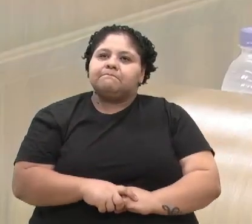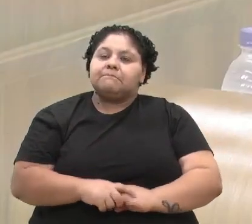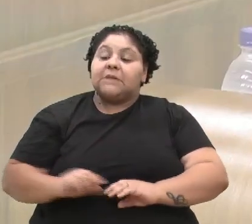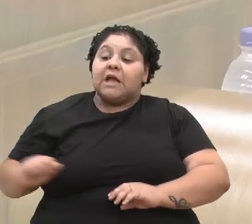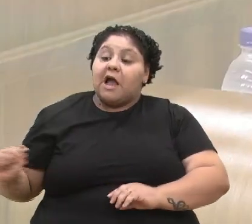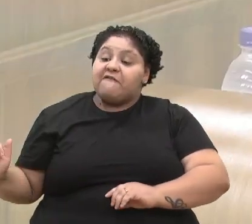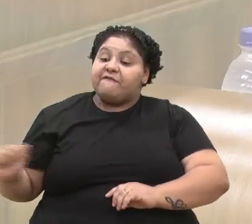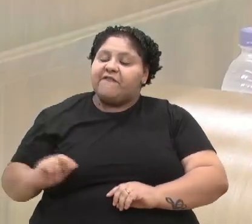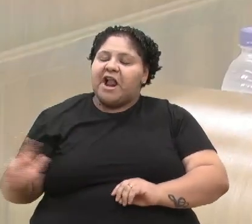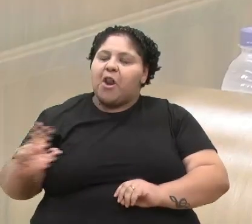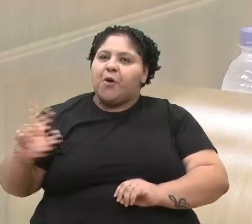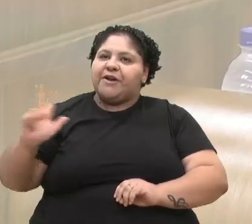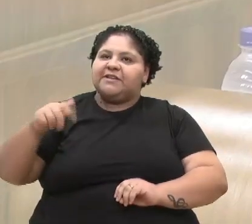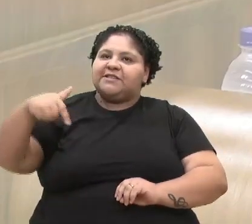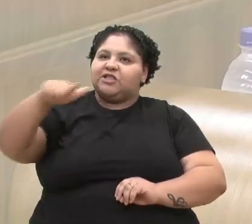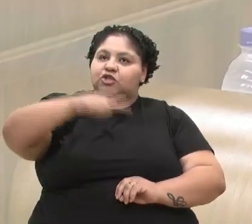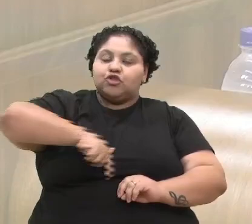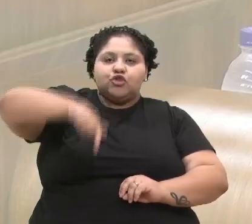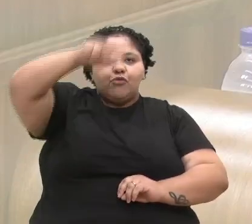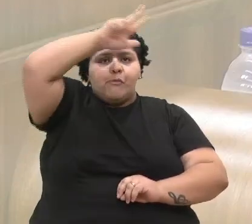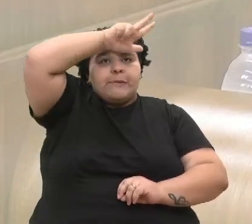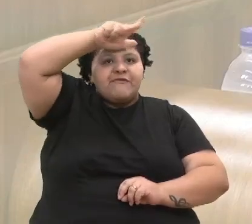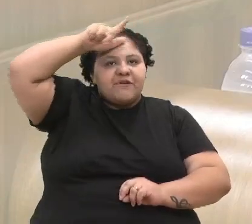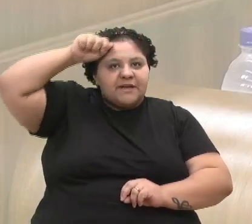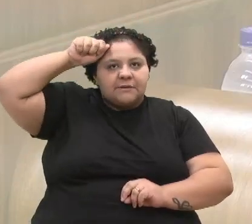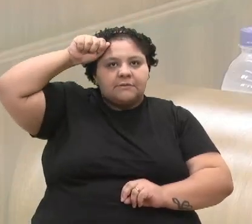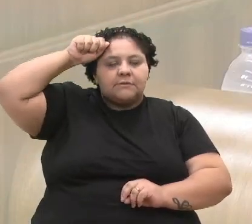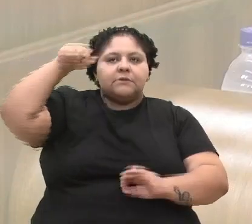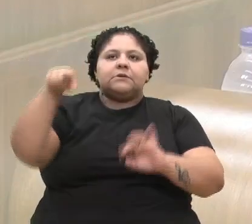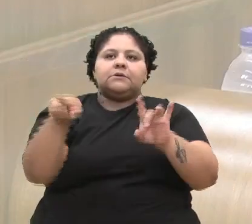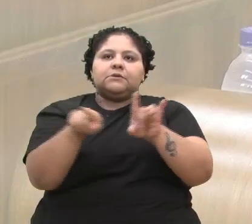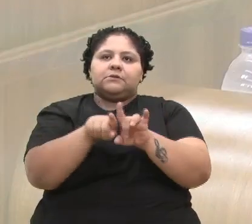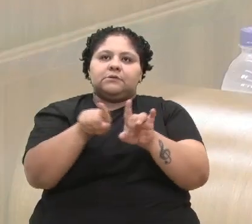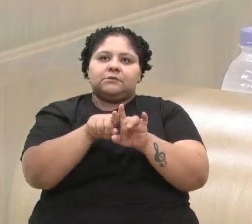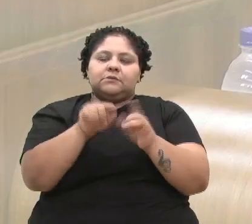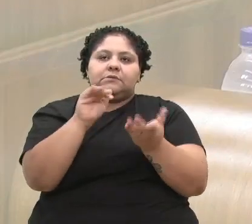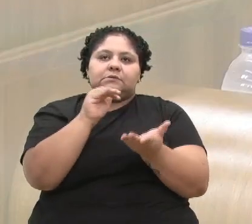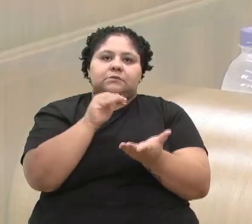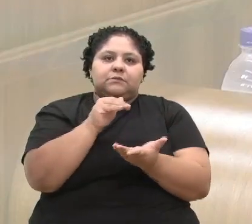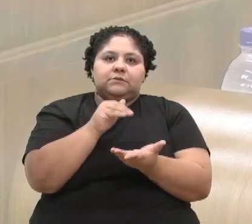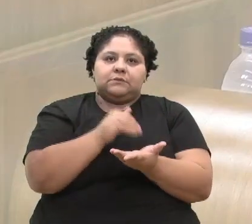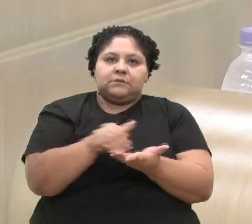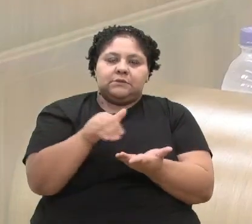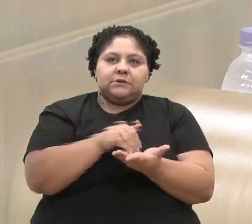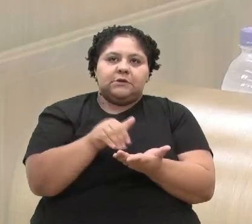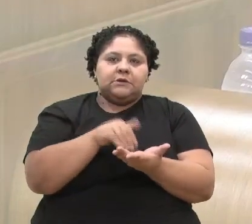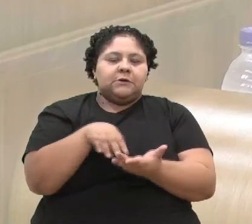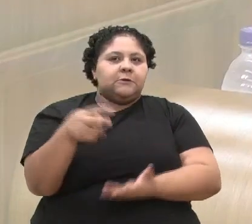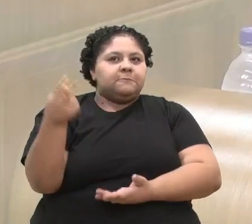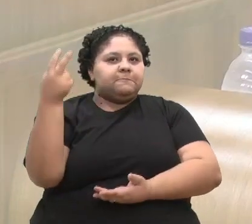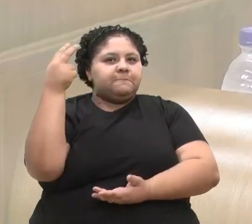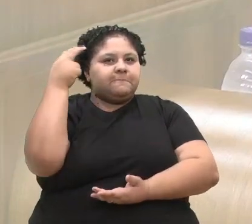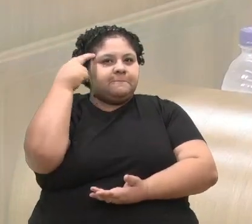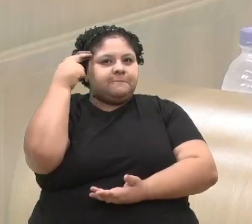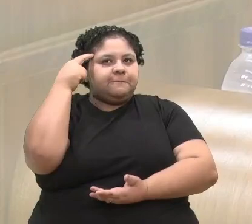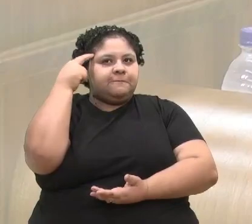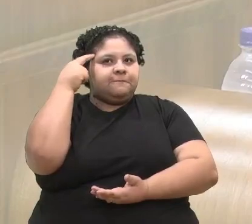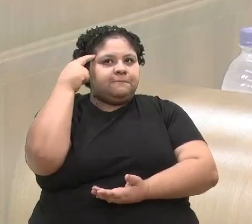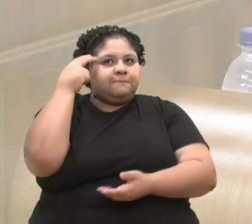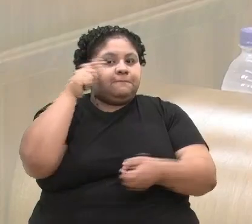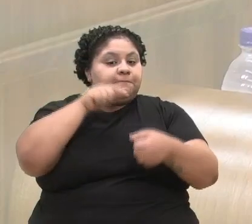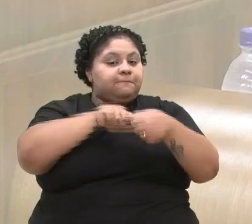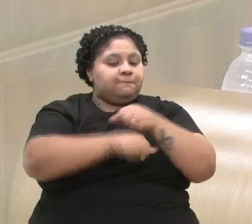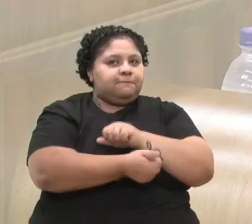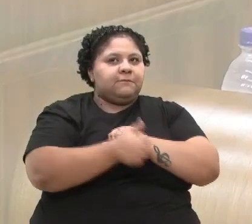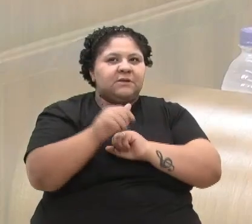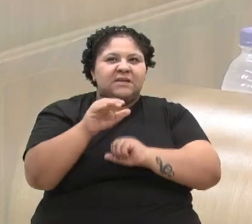valorizar o nosso prefeito, também a secretária da Cultura, um investimento do município em